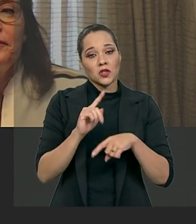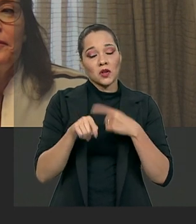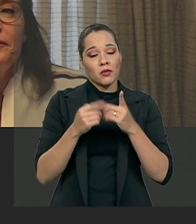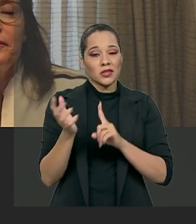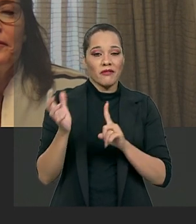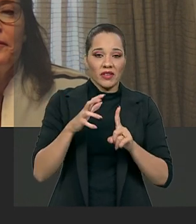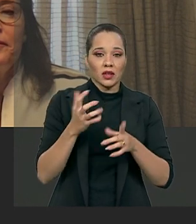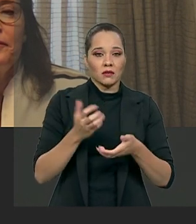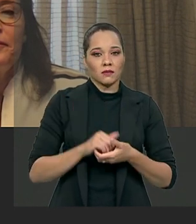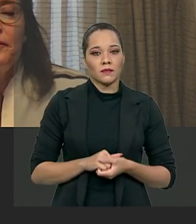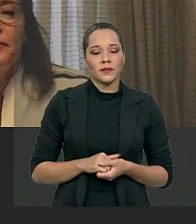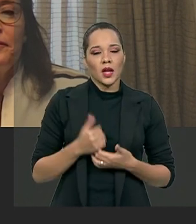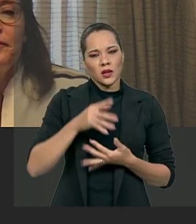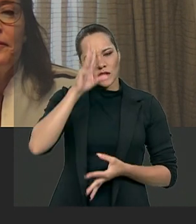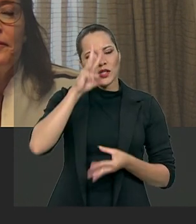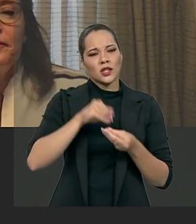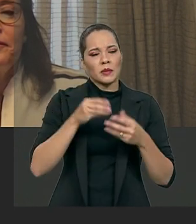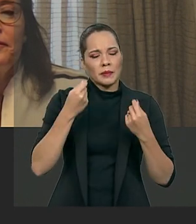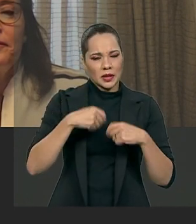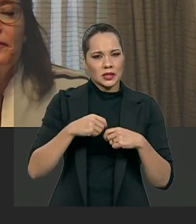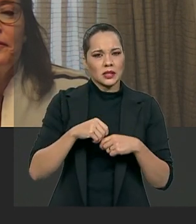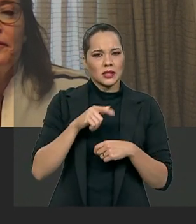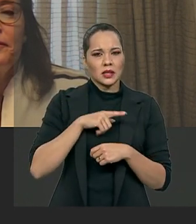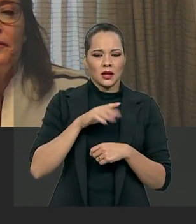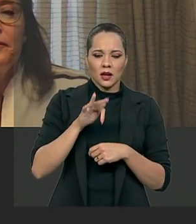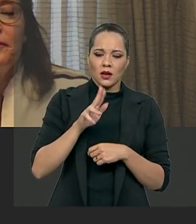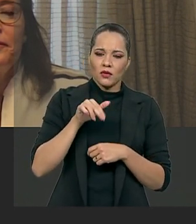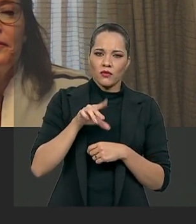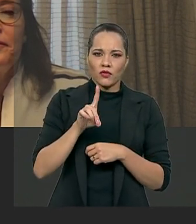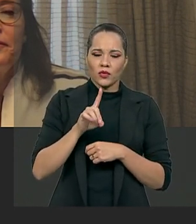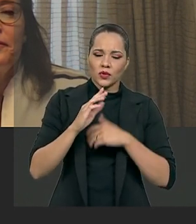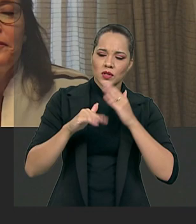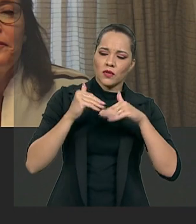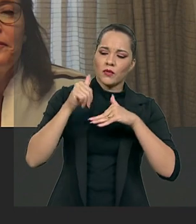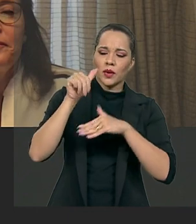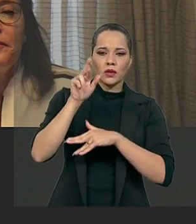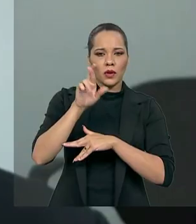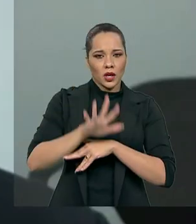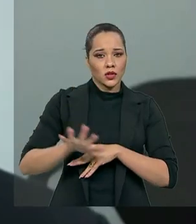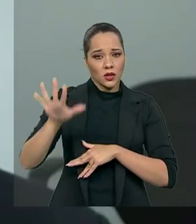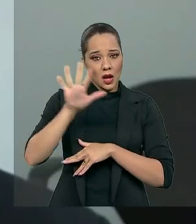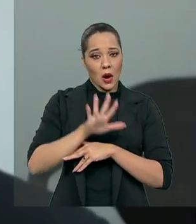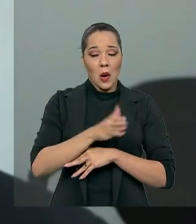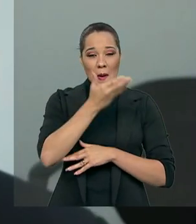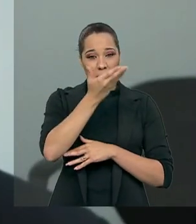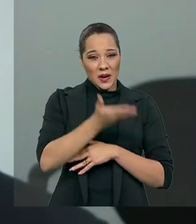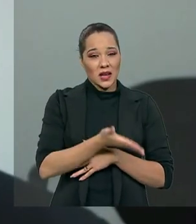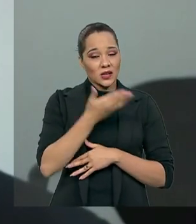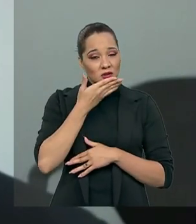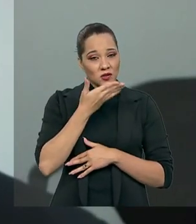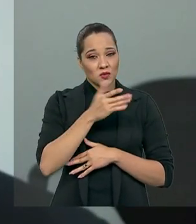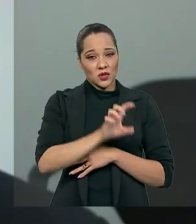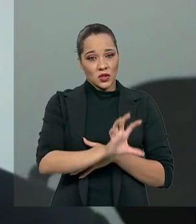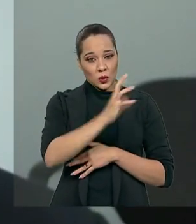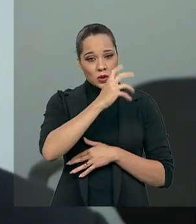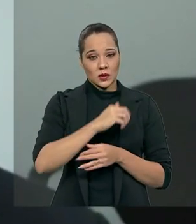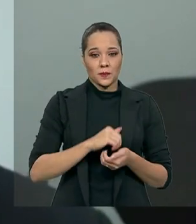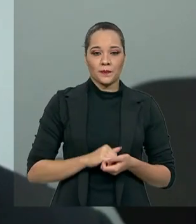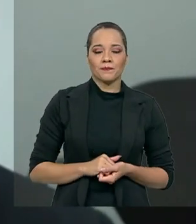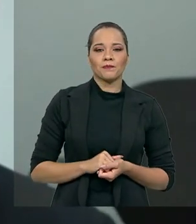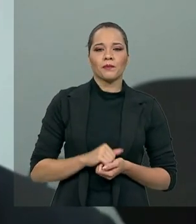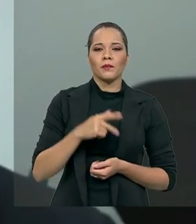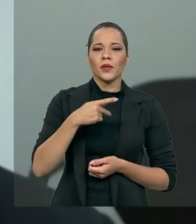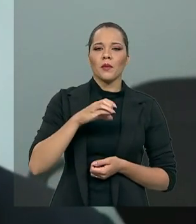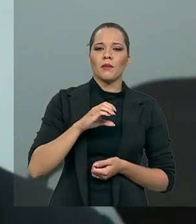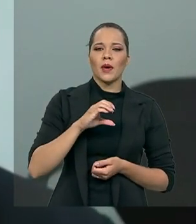afetados. Então, a gente entende que é preciso criar um fundo de desenvolvimento regional para essas situações. A PEC